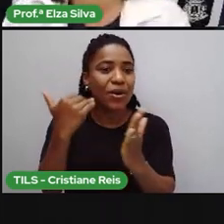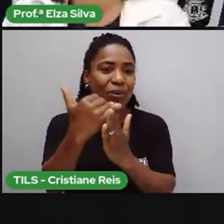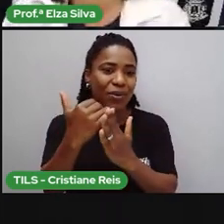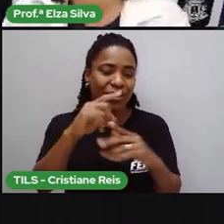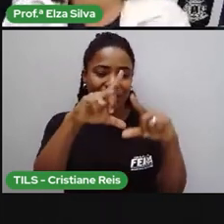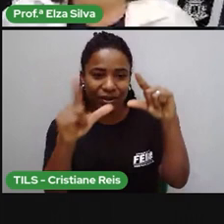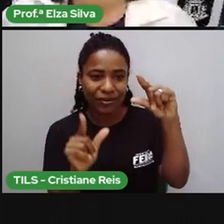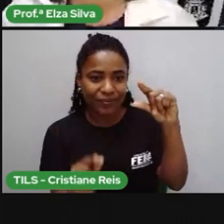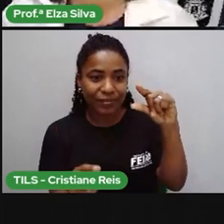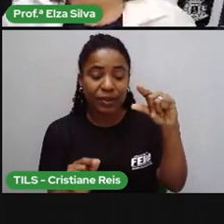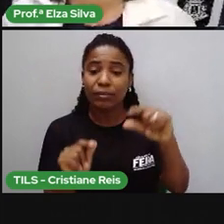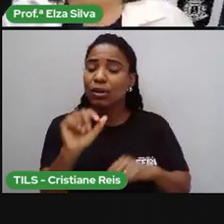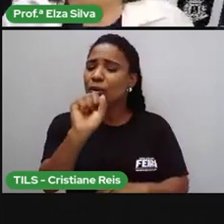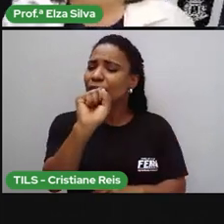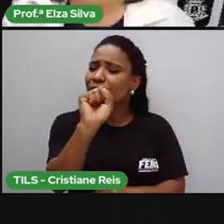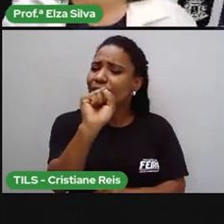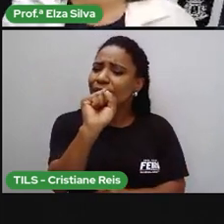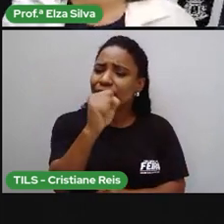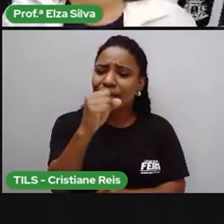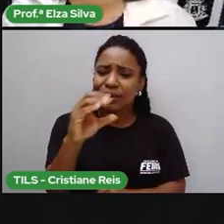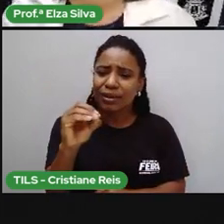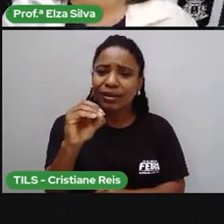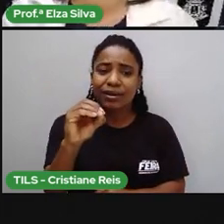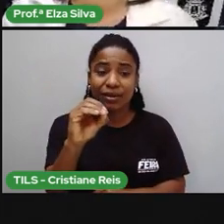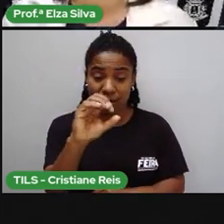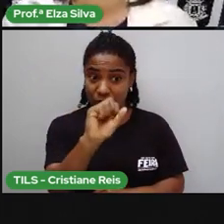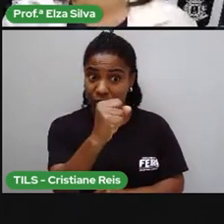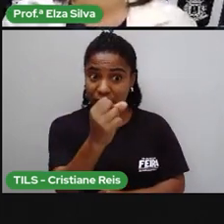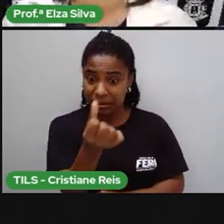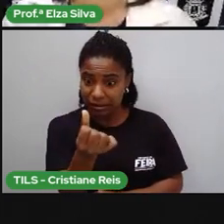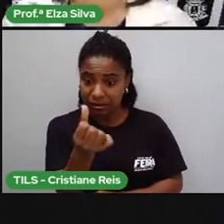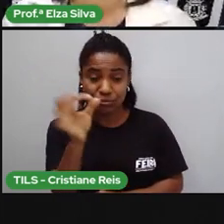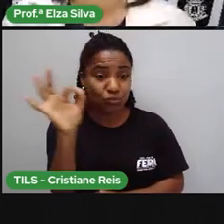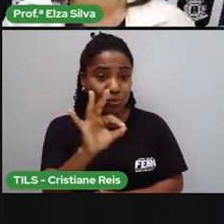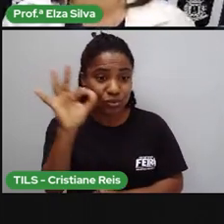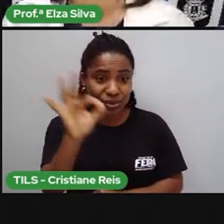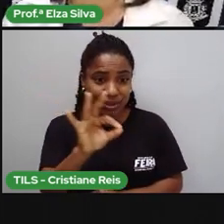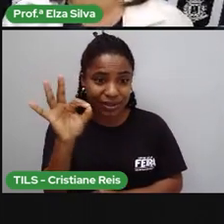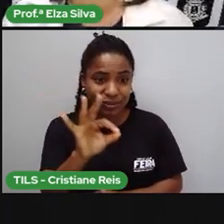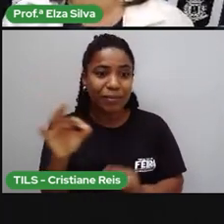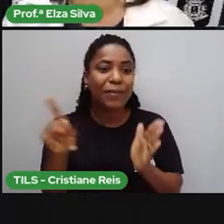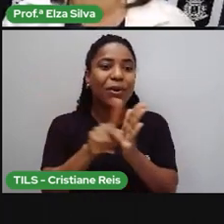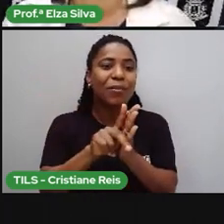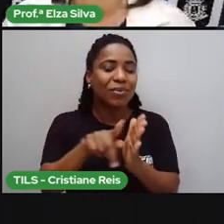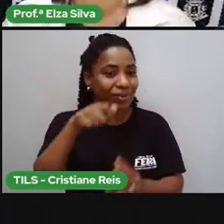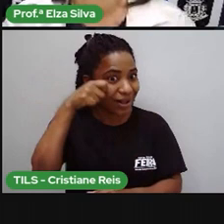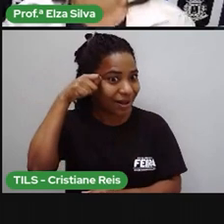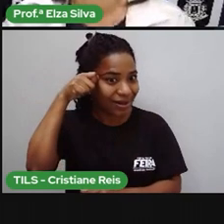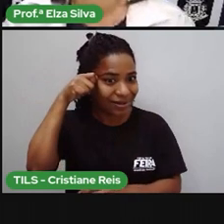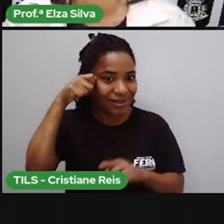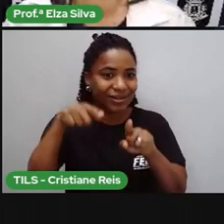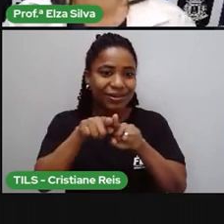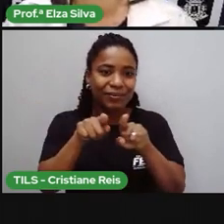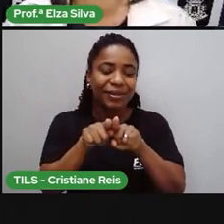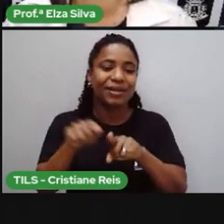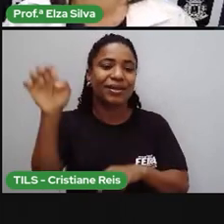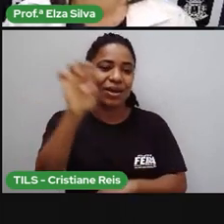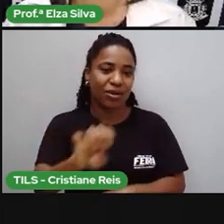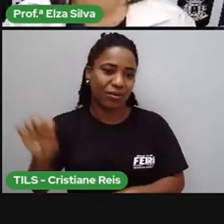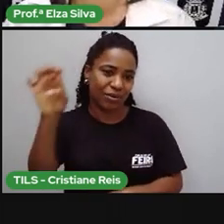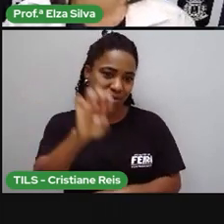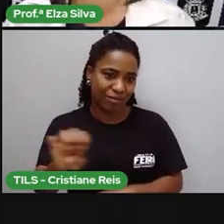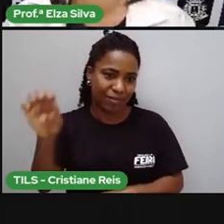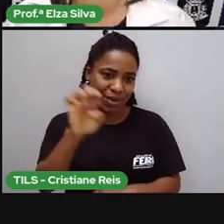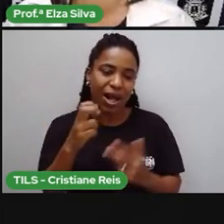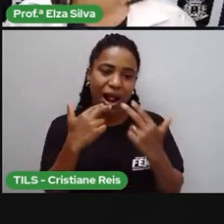86% da população mundial fala línguas da Ásia e da Europa. O país com o maior número de idiomas